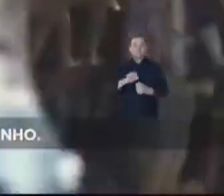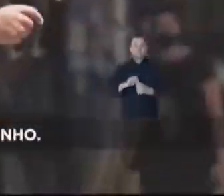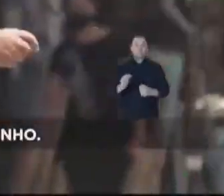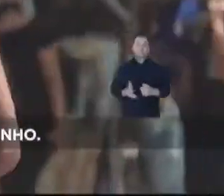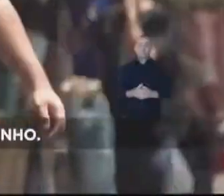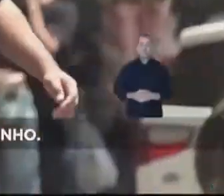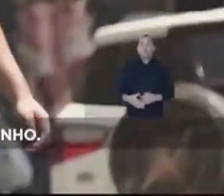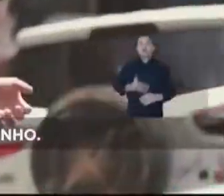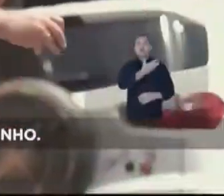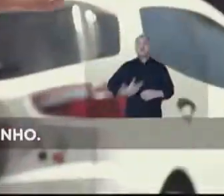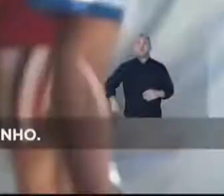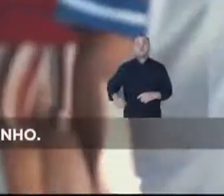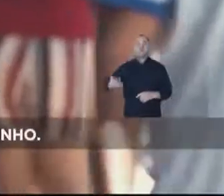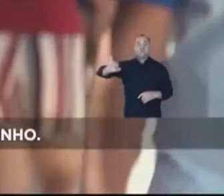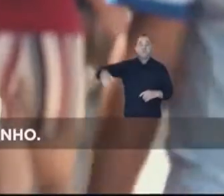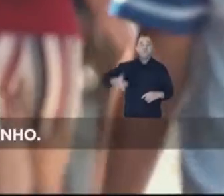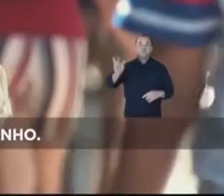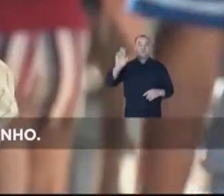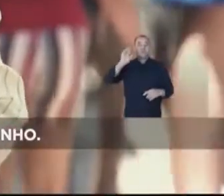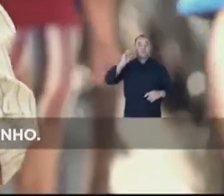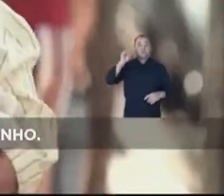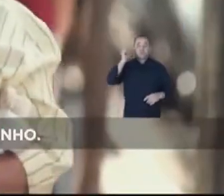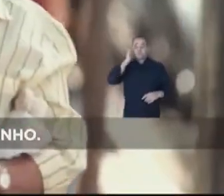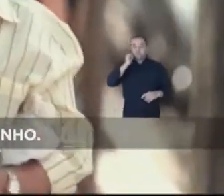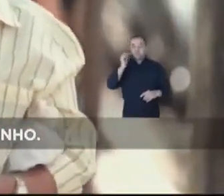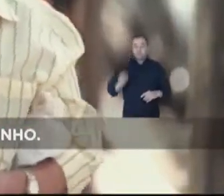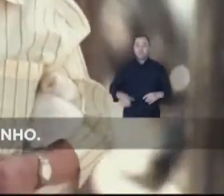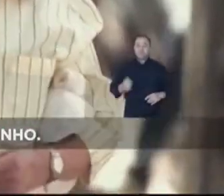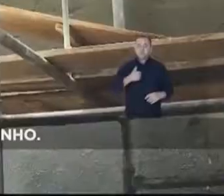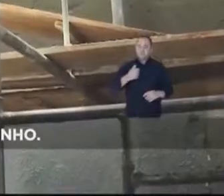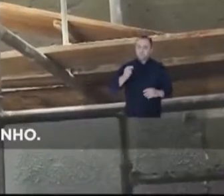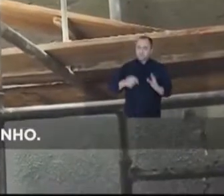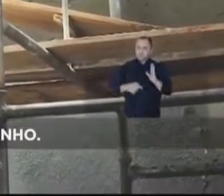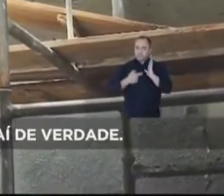Trabalhando firme com o governador Ratinho.